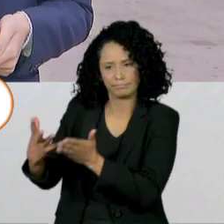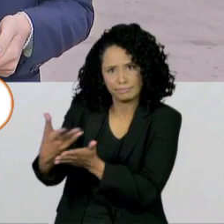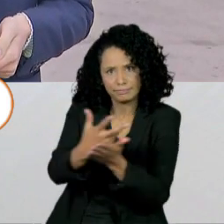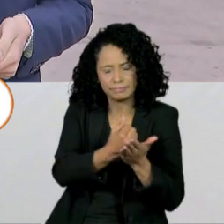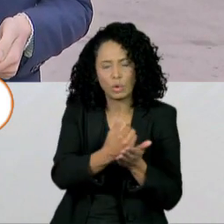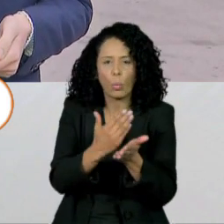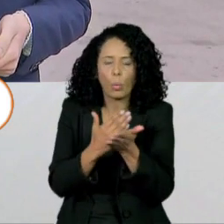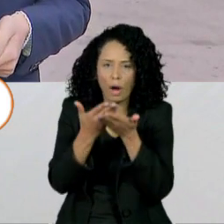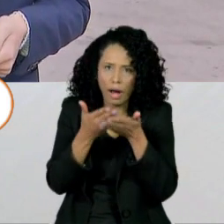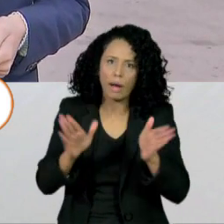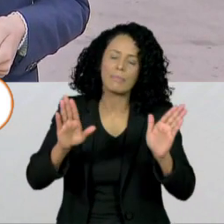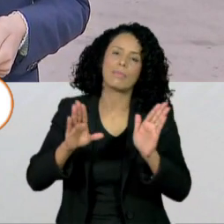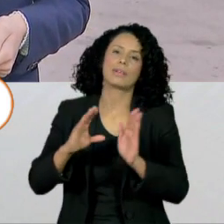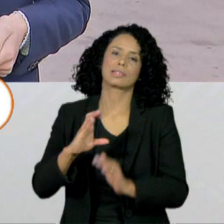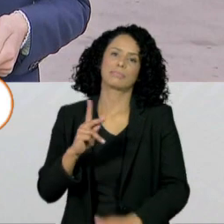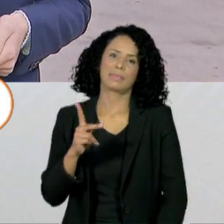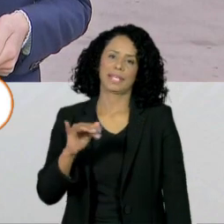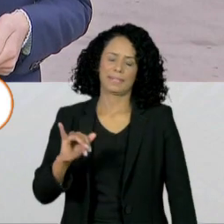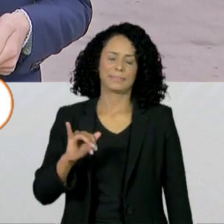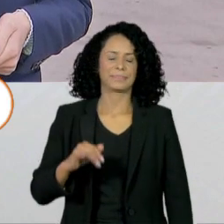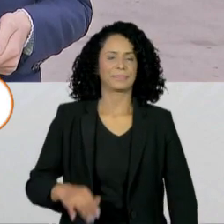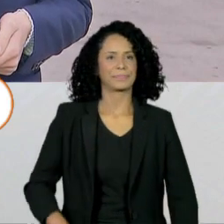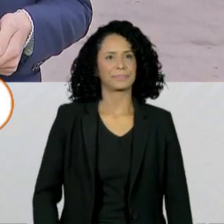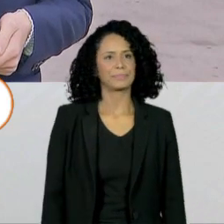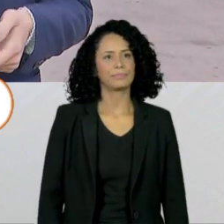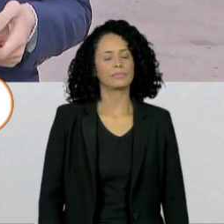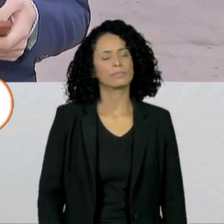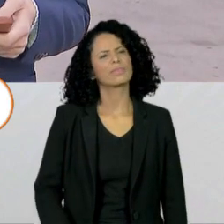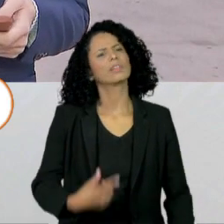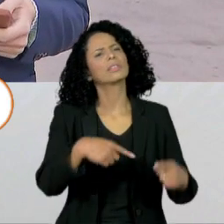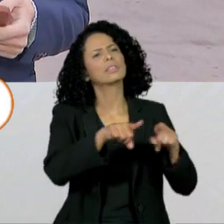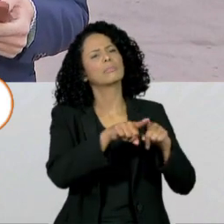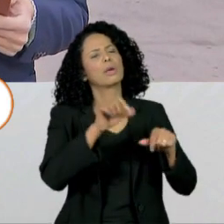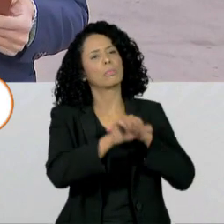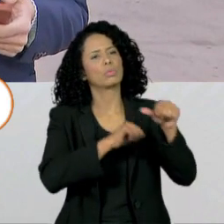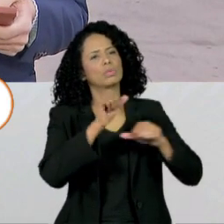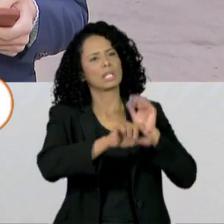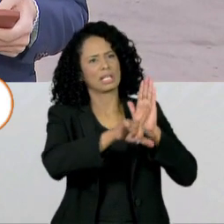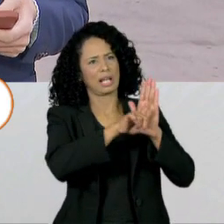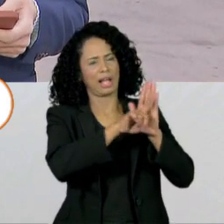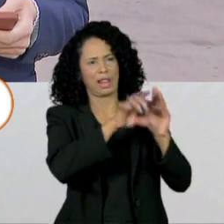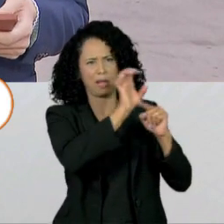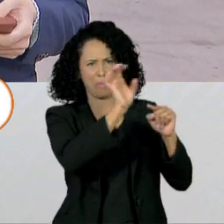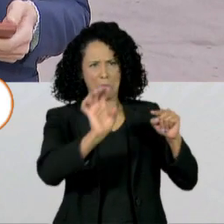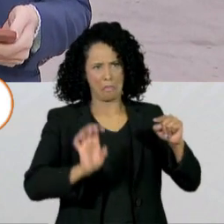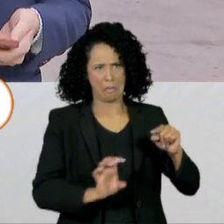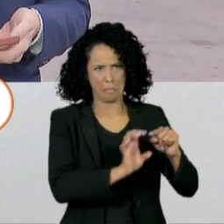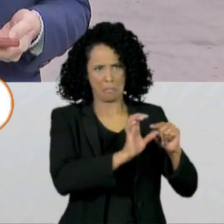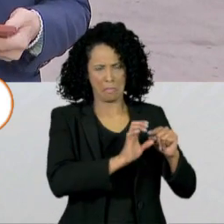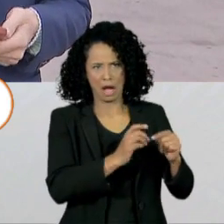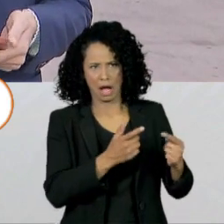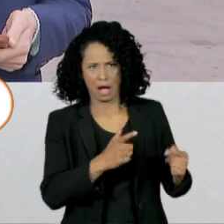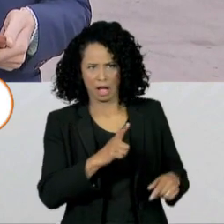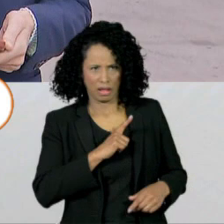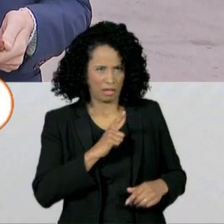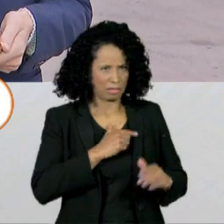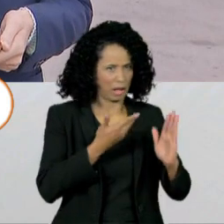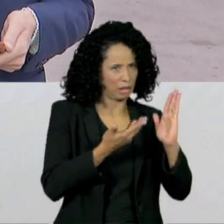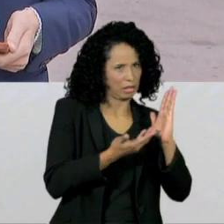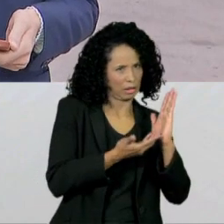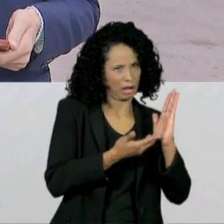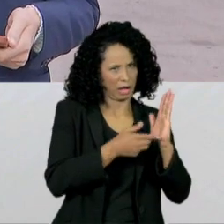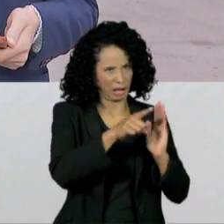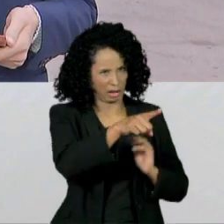o quanto antes. Aliás, uma mudança também na lei das estatais. Está em pauta com o presidente da Câmara, Arthur Lira, né?